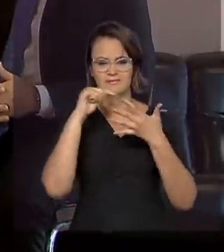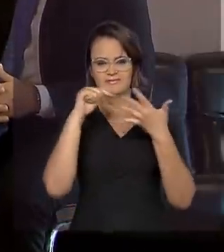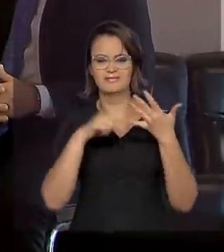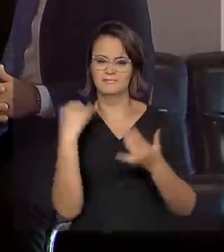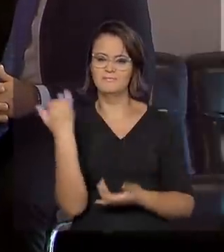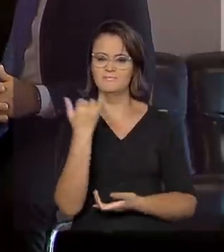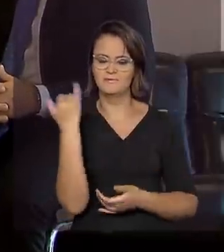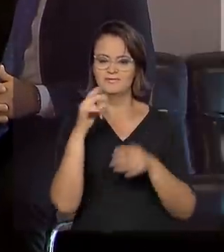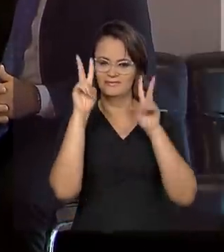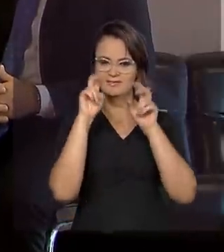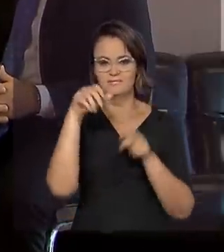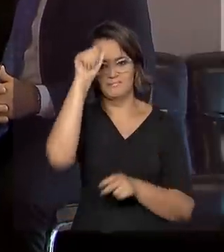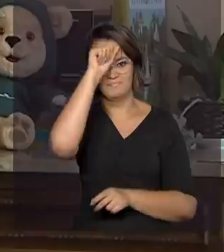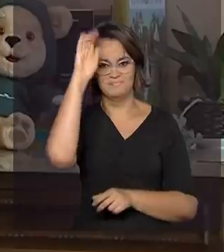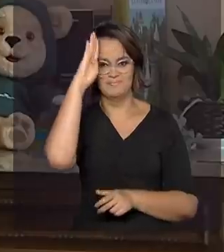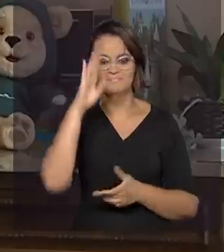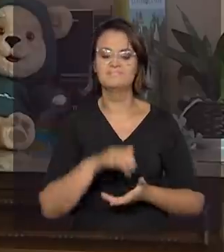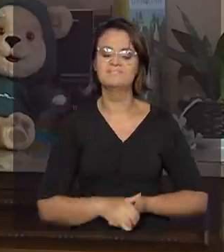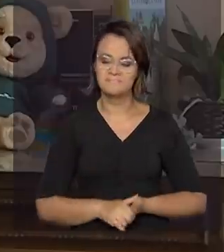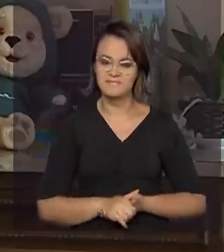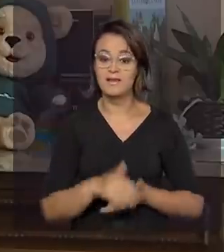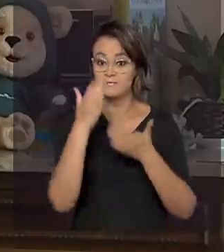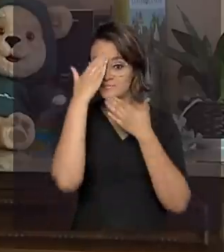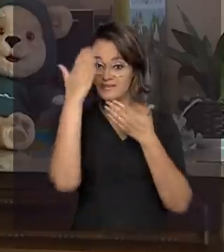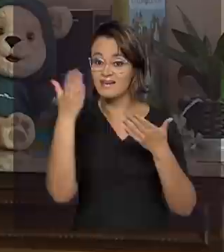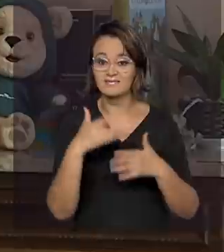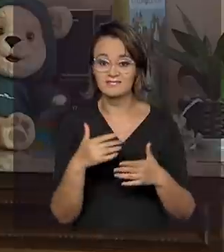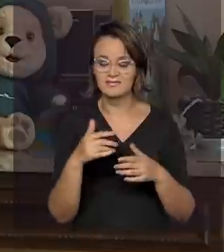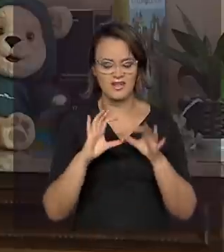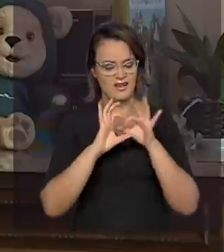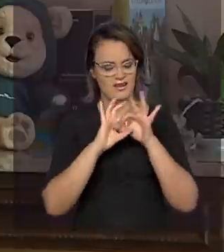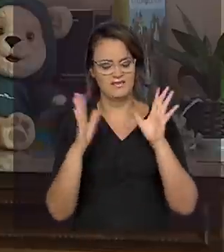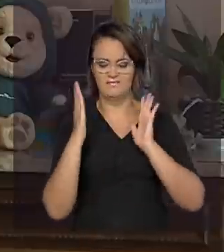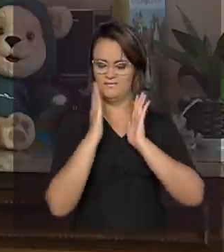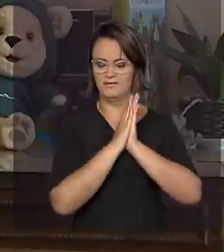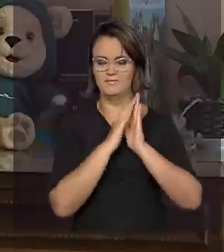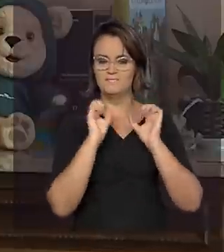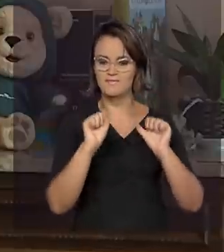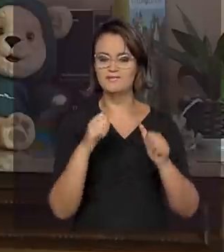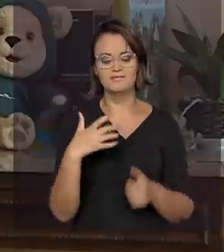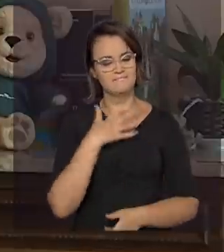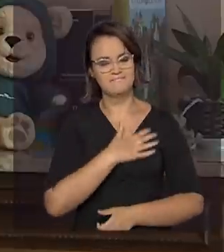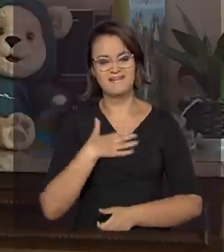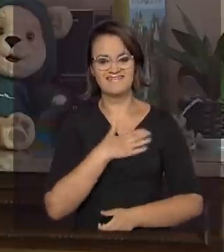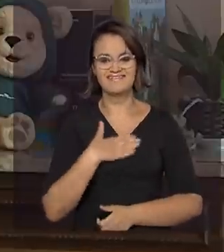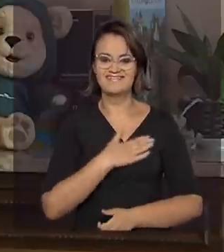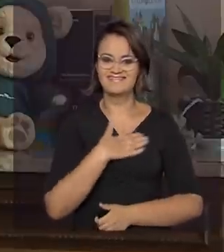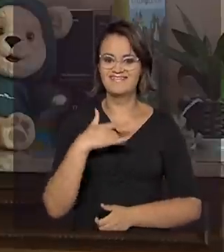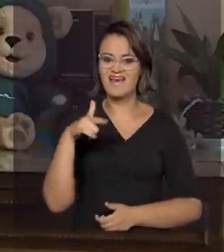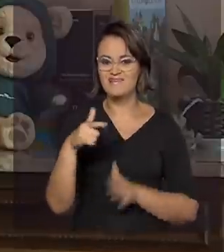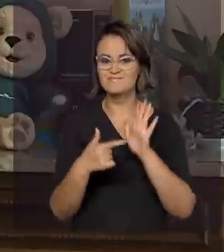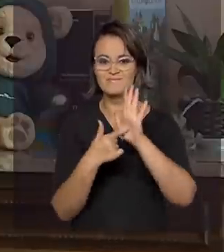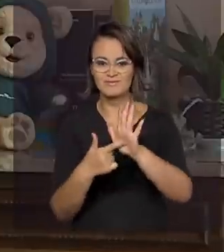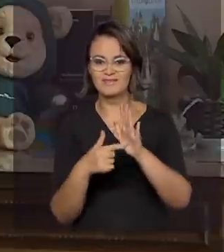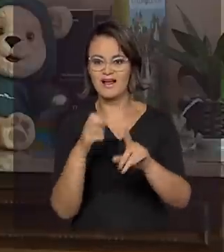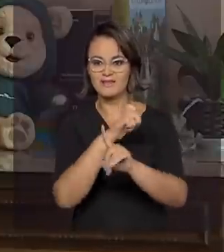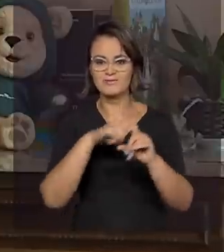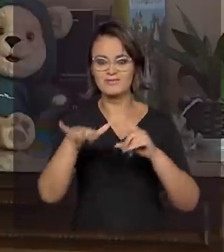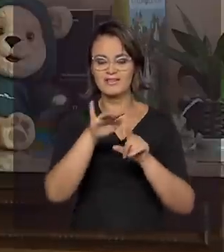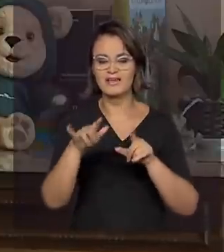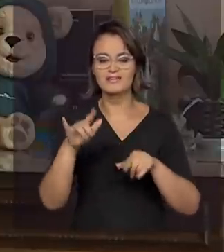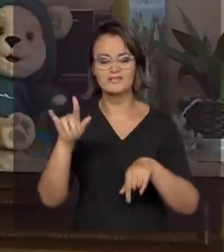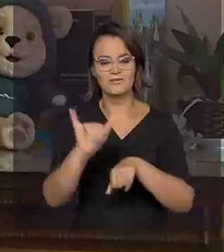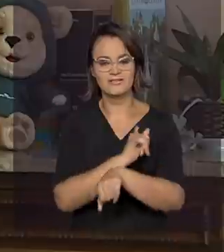importantes ligadas à alfabetização. Muito obrigado, estou à disposição, é um prazer sempre apresentar à sociedade as